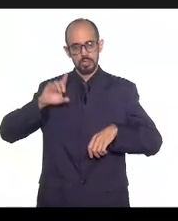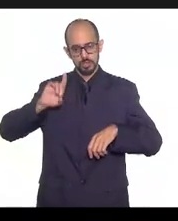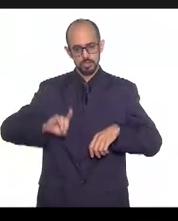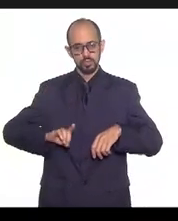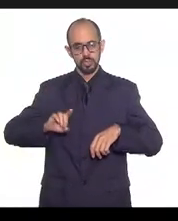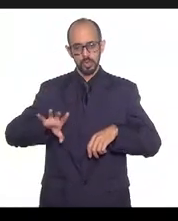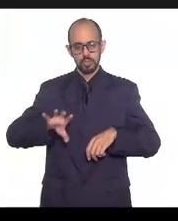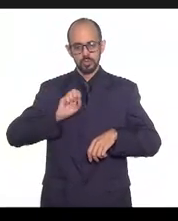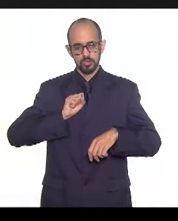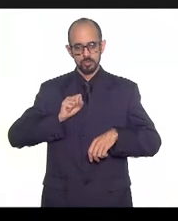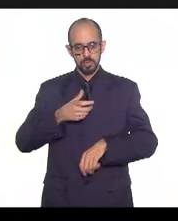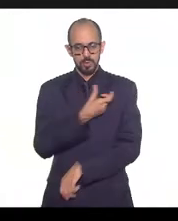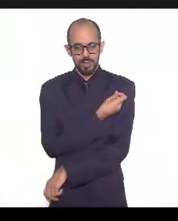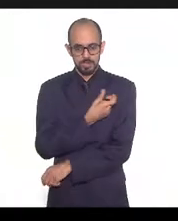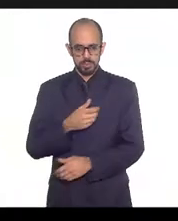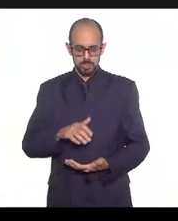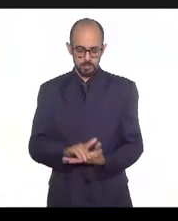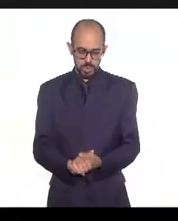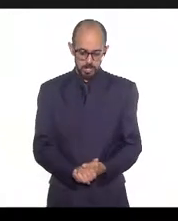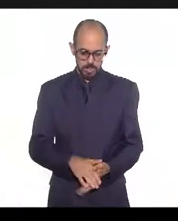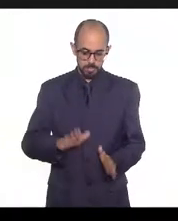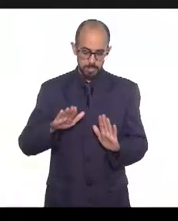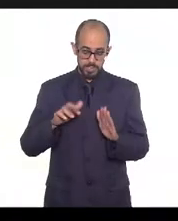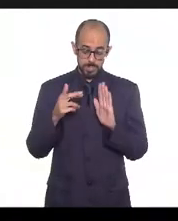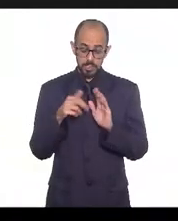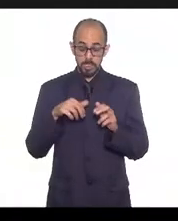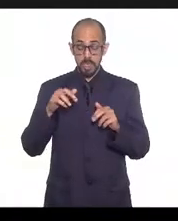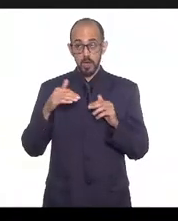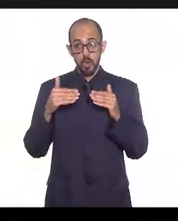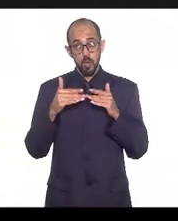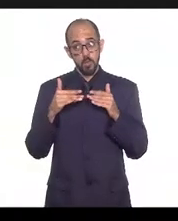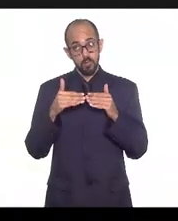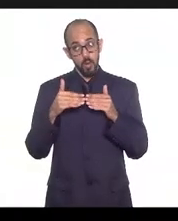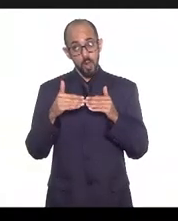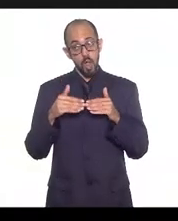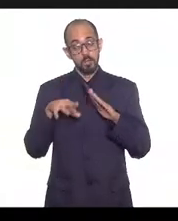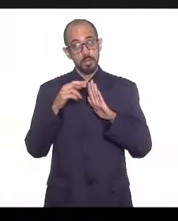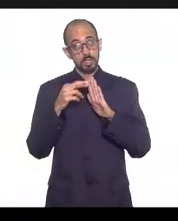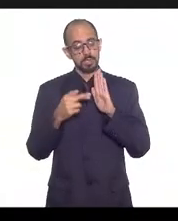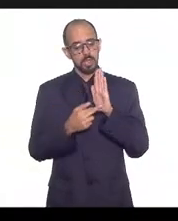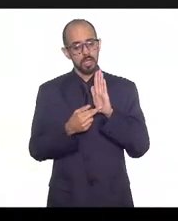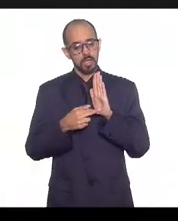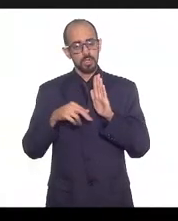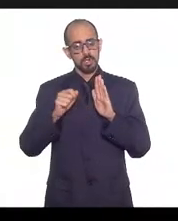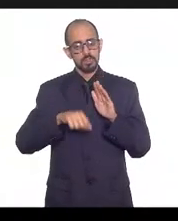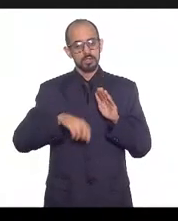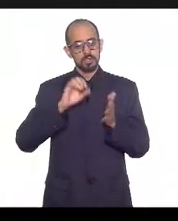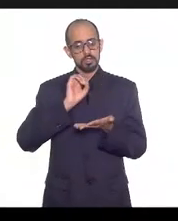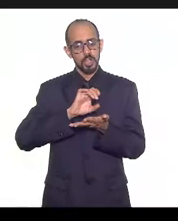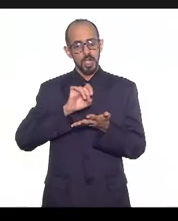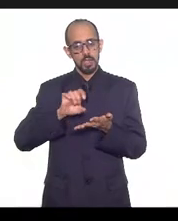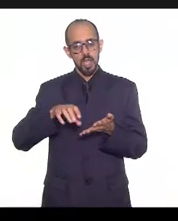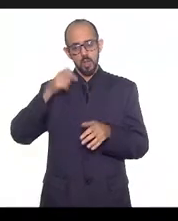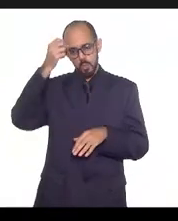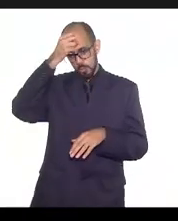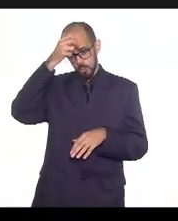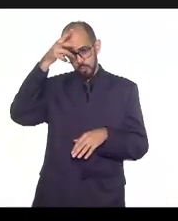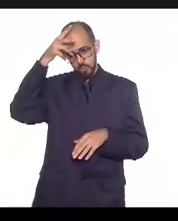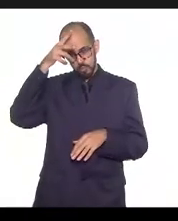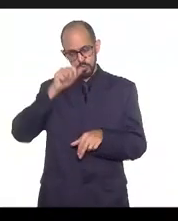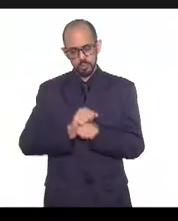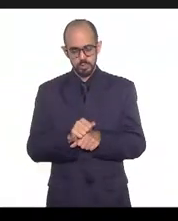devem ser todos, mas aí é dentro dos critérios, é quando os municípios começarem, eles vão ter que procurar